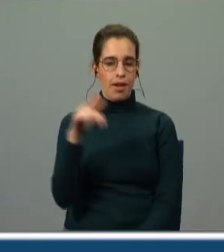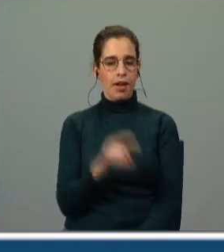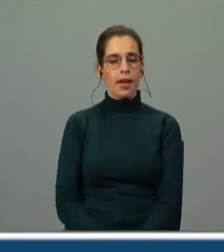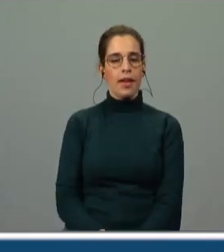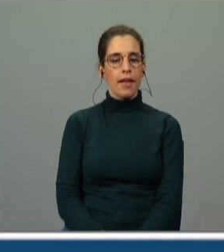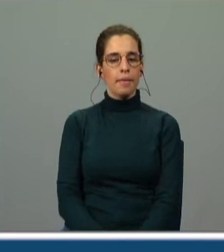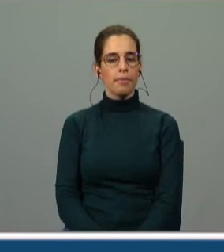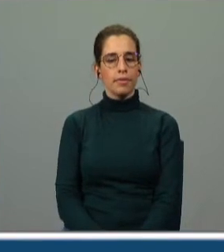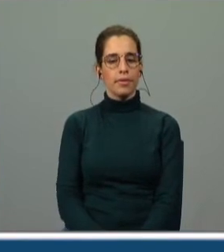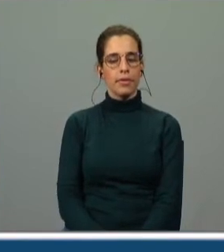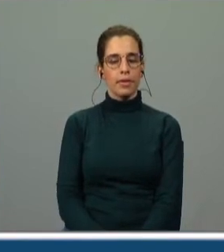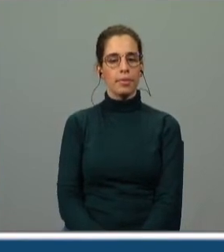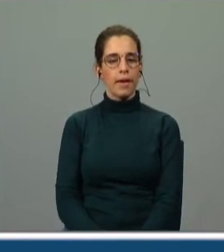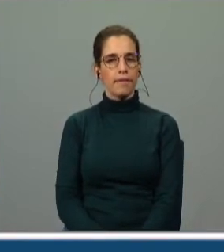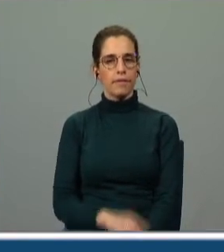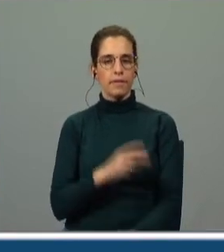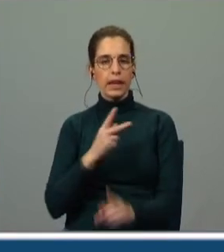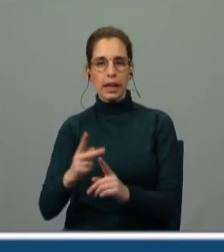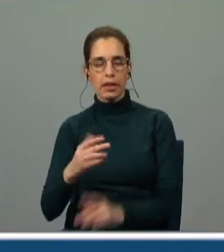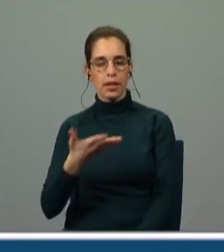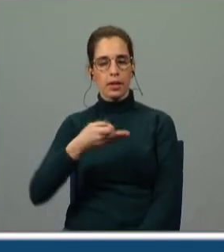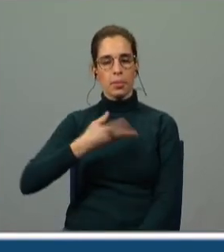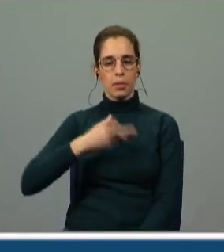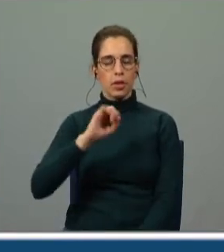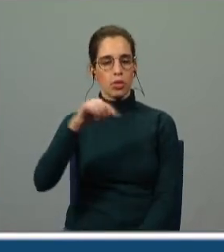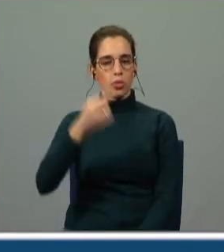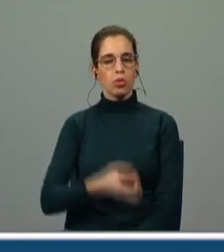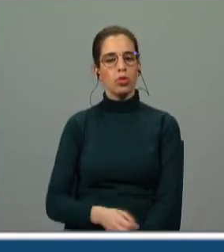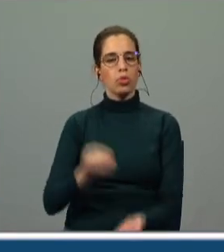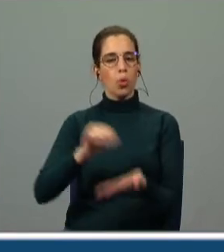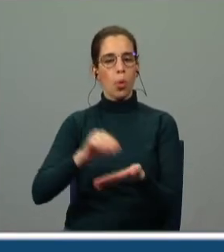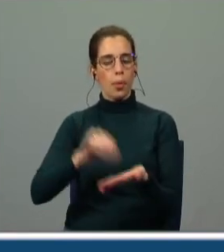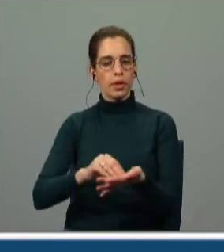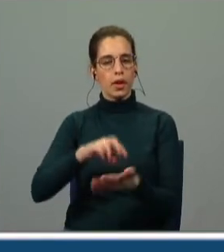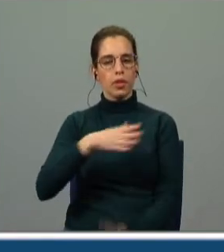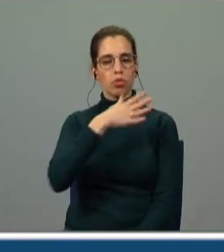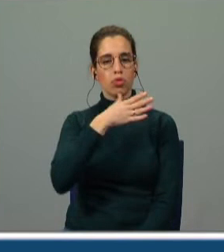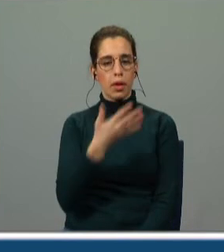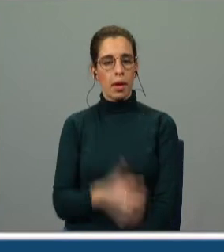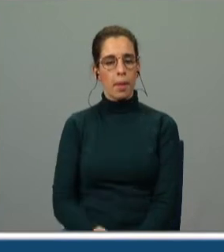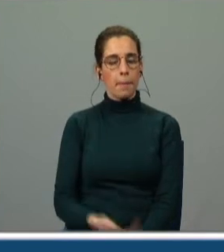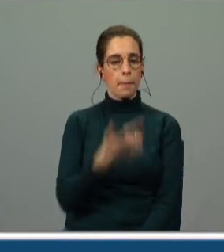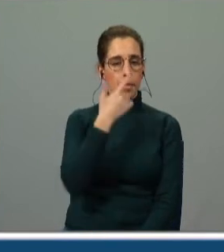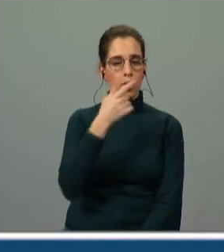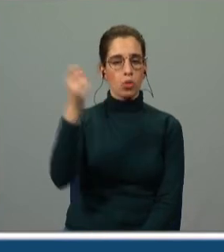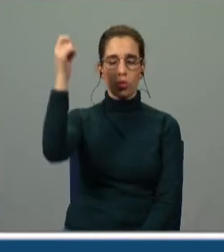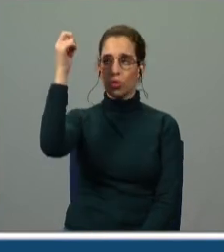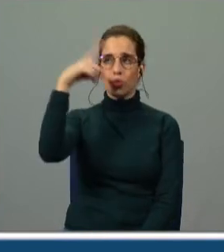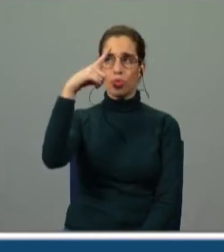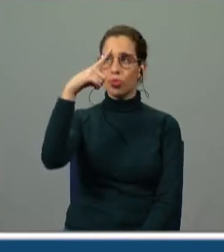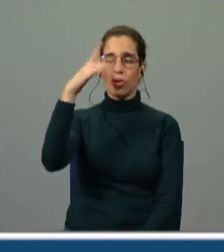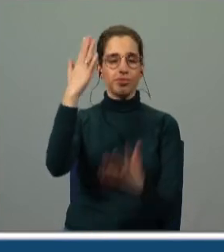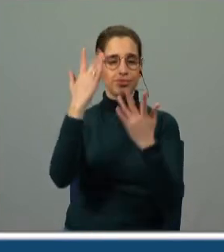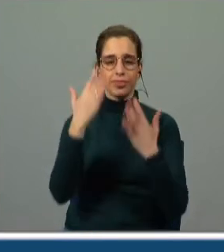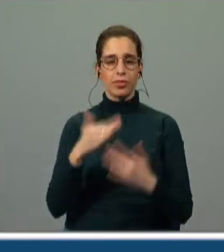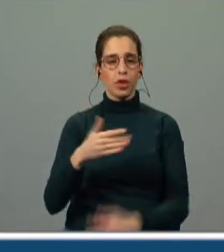vingança de Pedro depois começamos com um comentário do narrador que diz que mais valia que o sol não tivesse brilhado no dia em que Inês